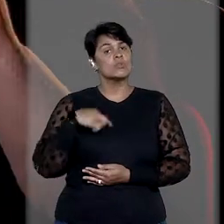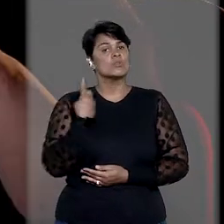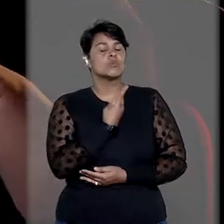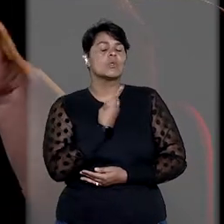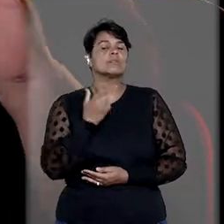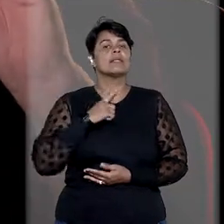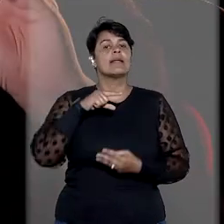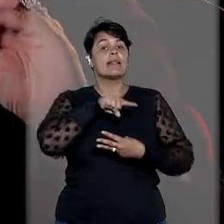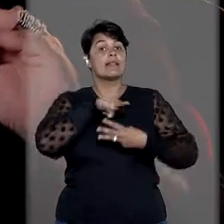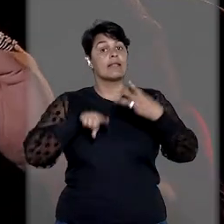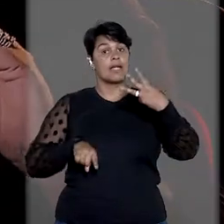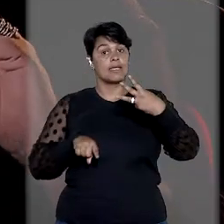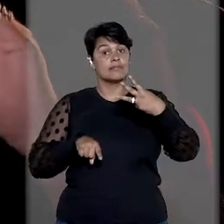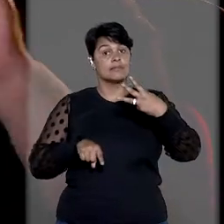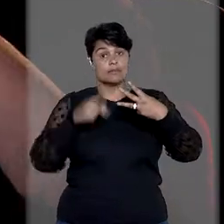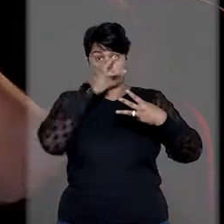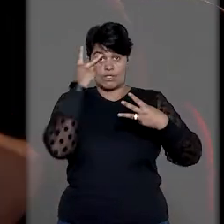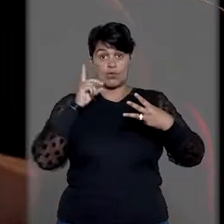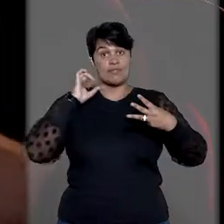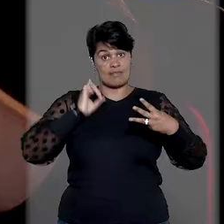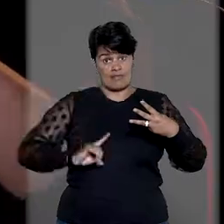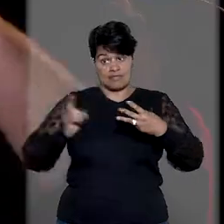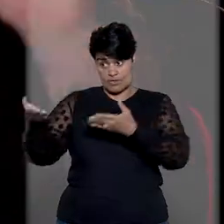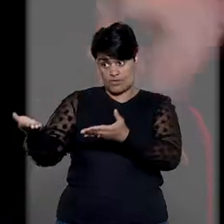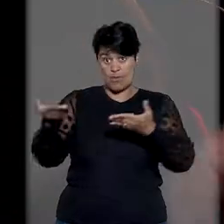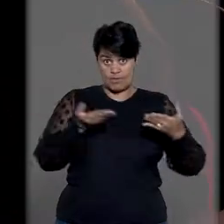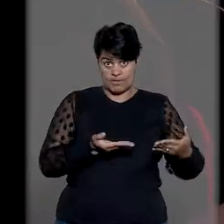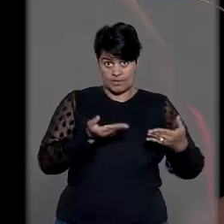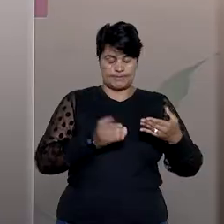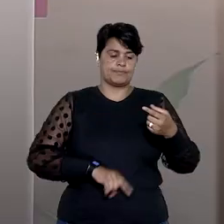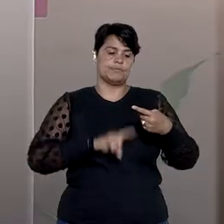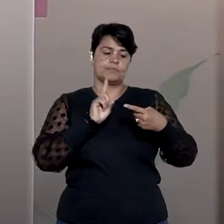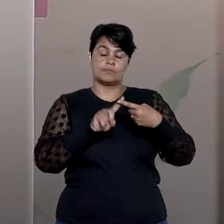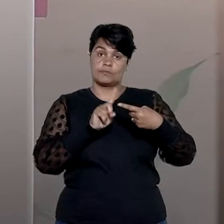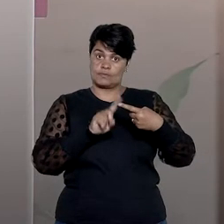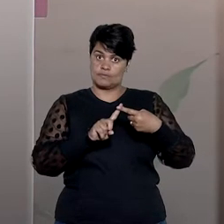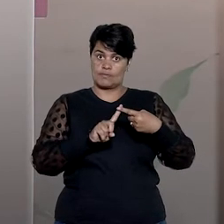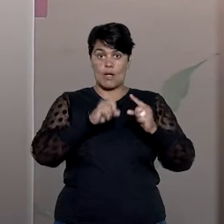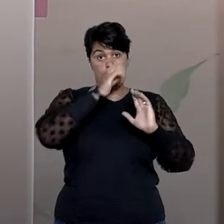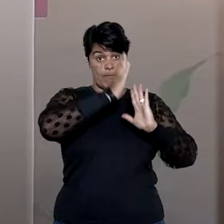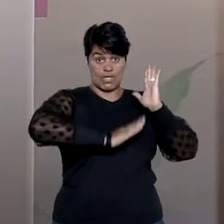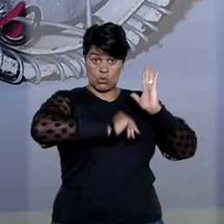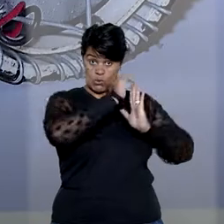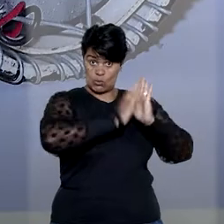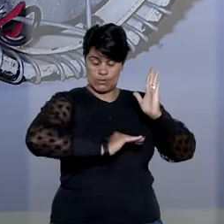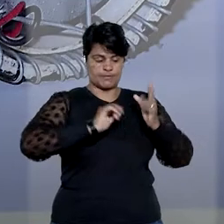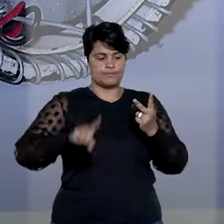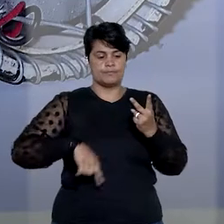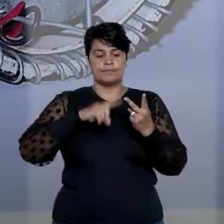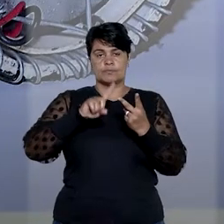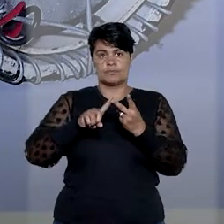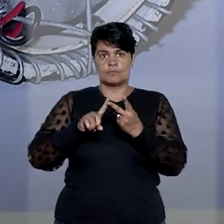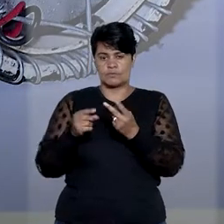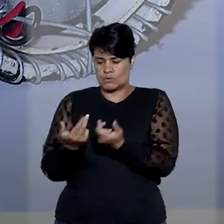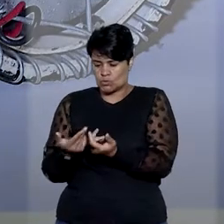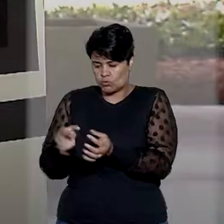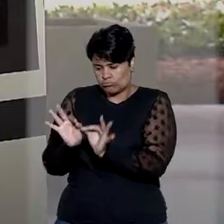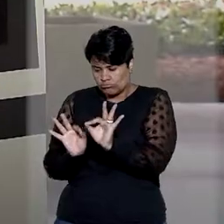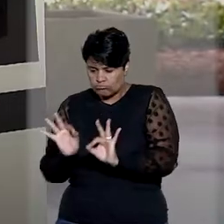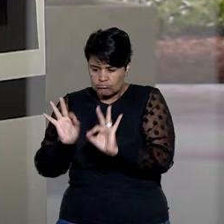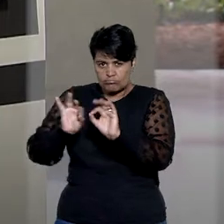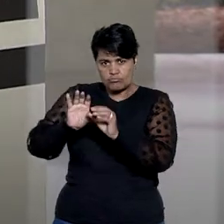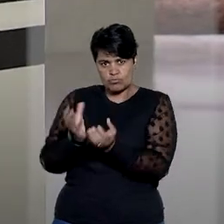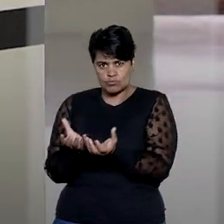três pessoas com deficiência fazendo três artes diferentes. Pintura, escultura com sucata